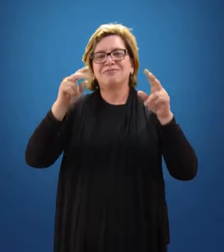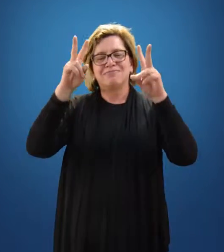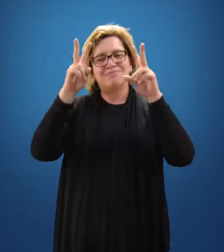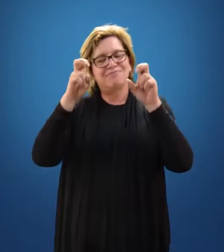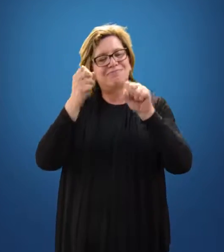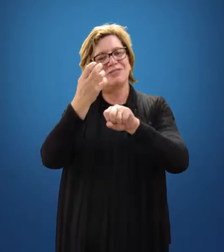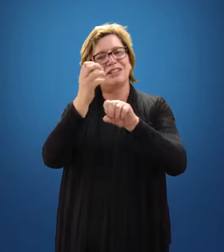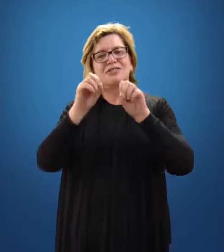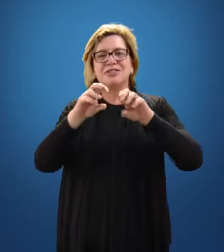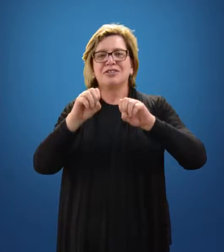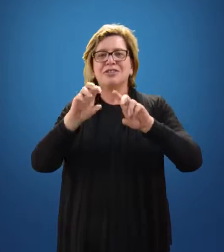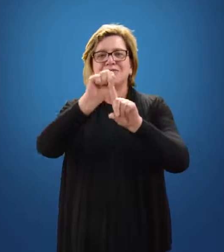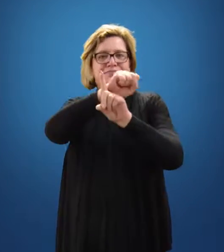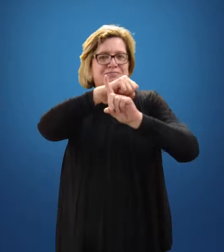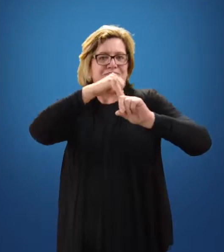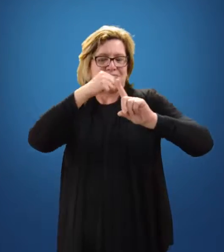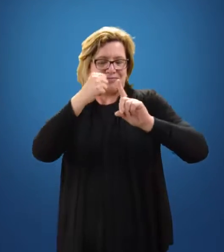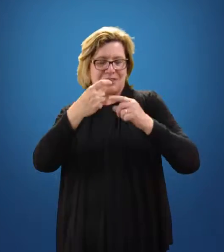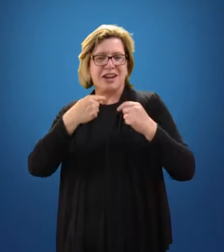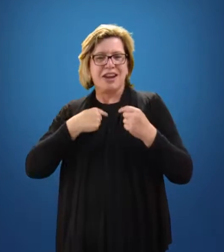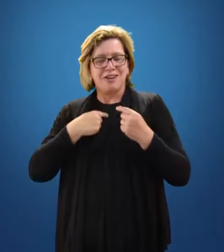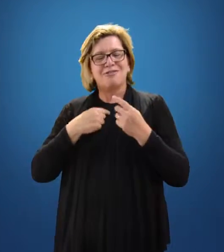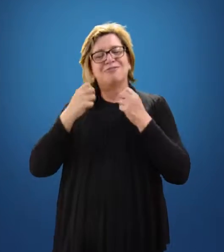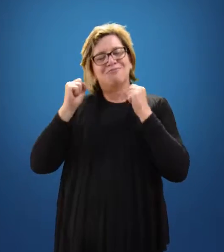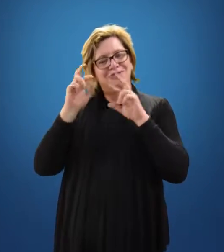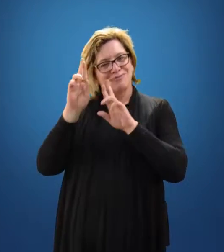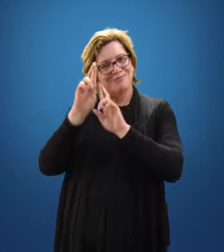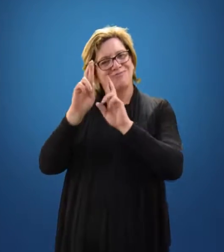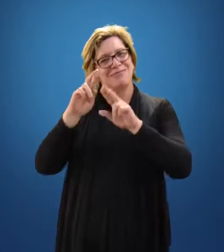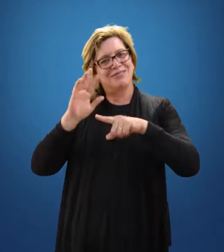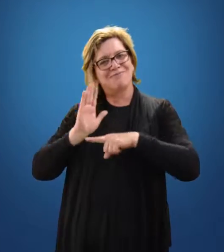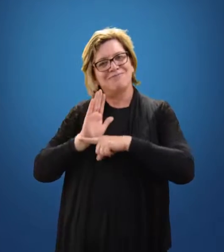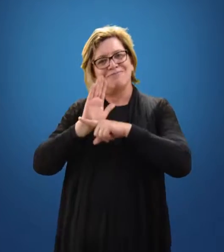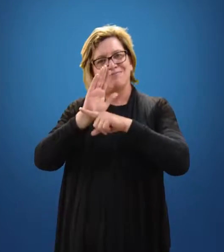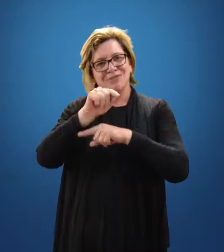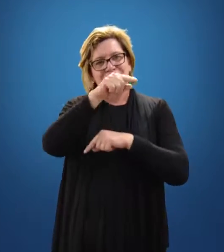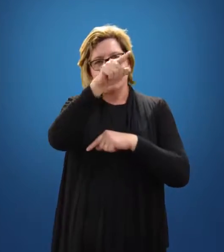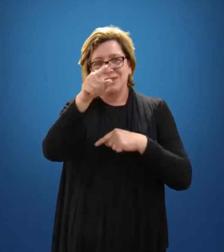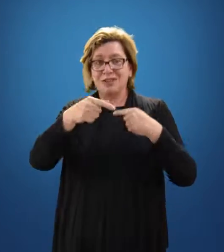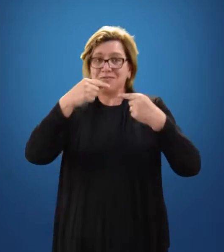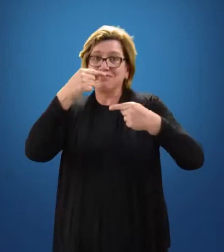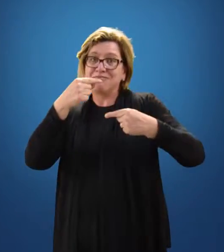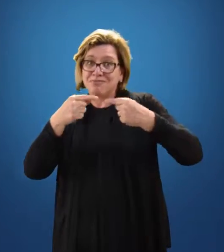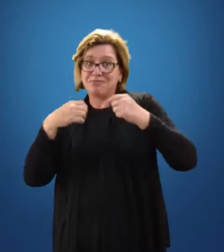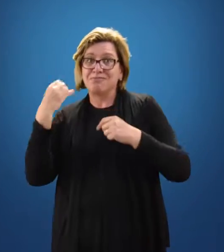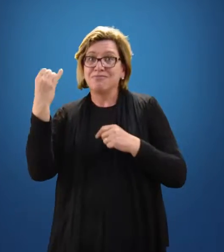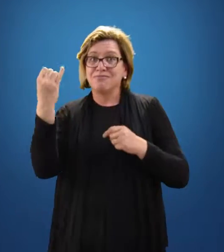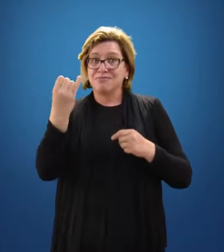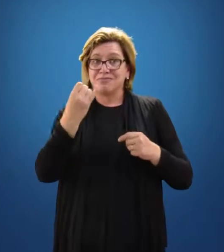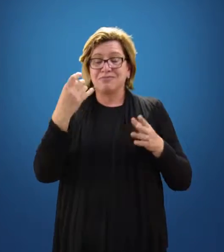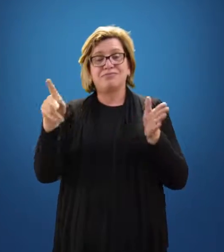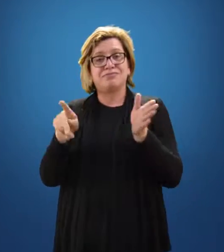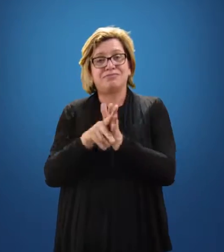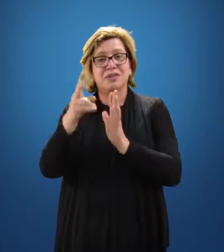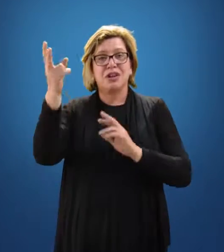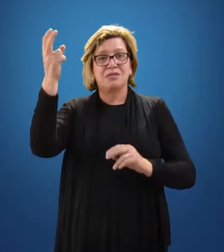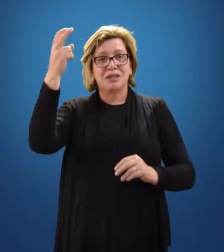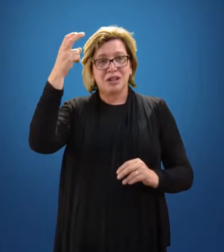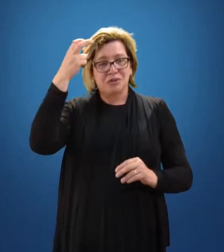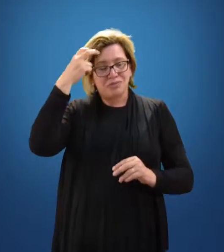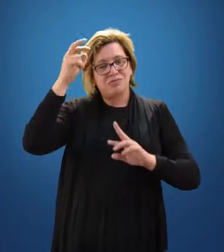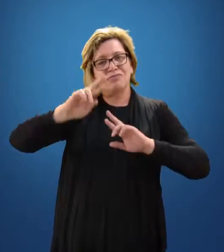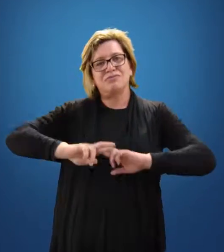sociologia. Espero poder ter contribuído com vocês com algumas discussões pertinentes à cultura e à